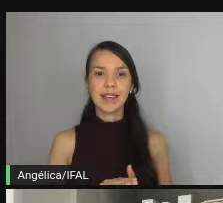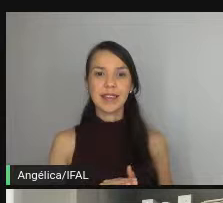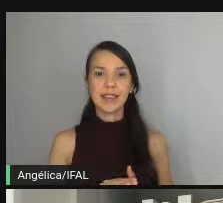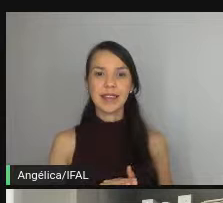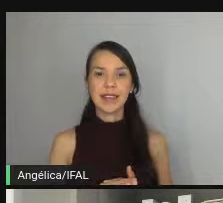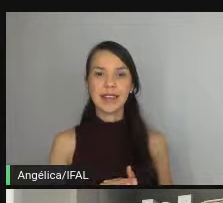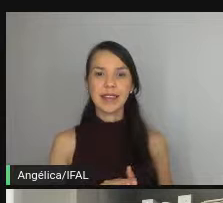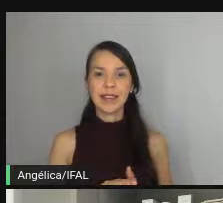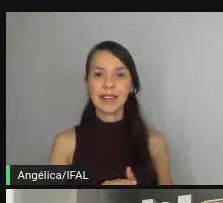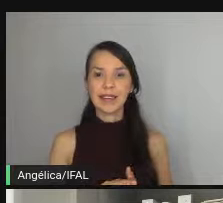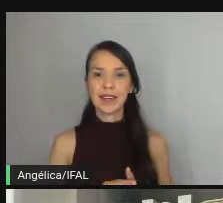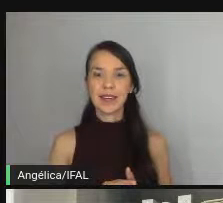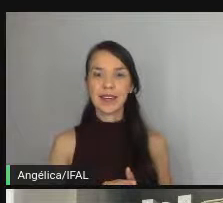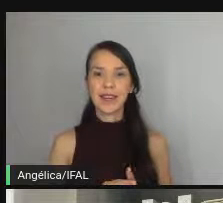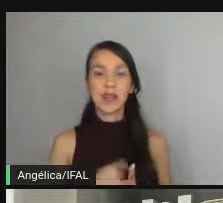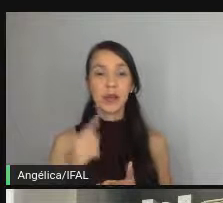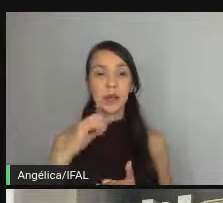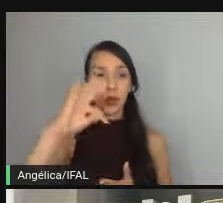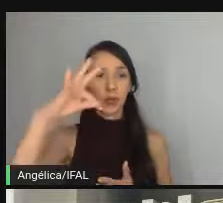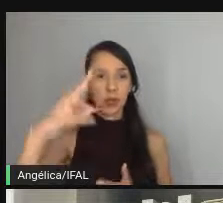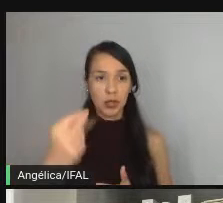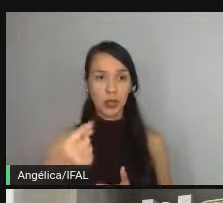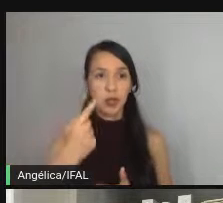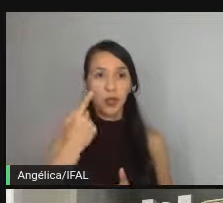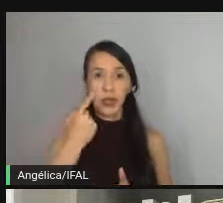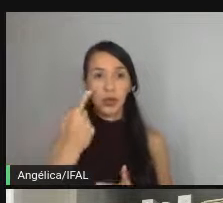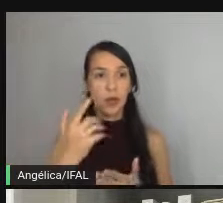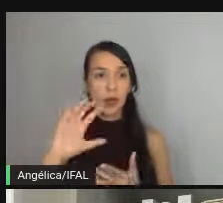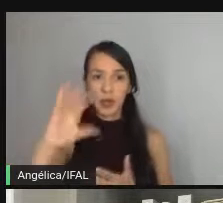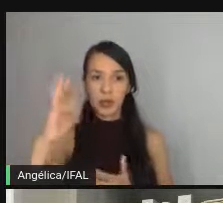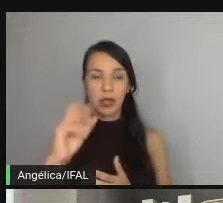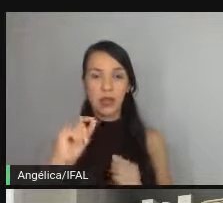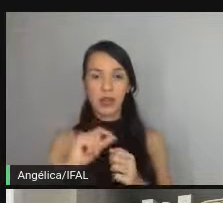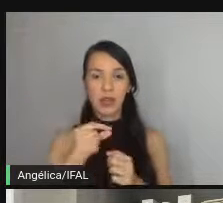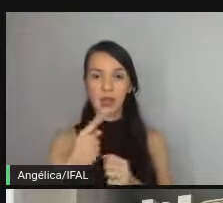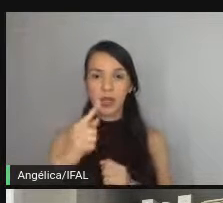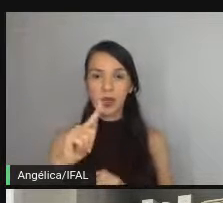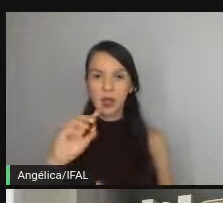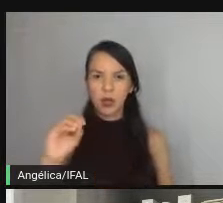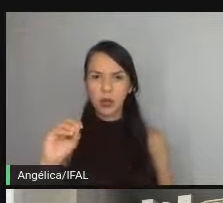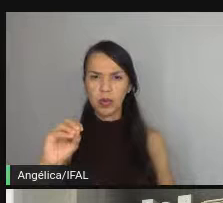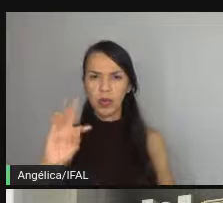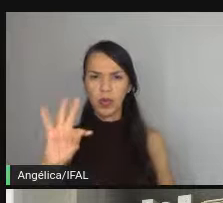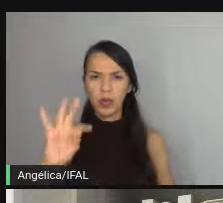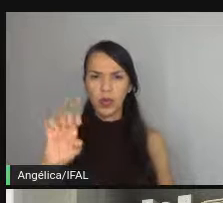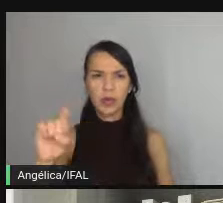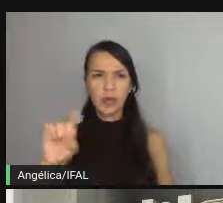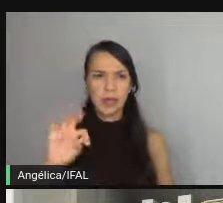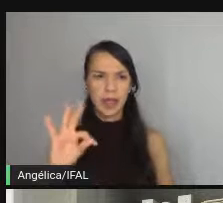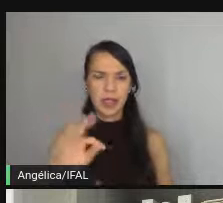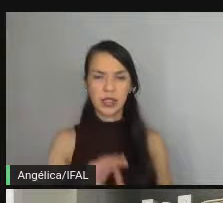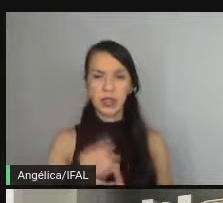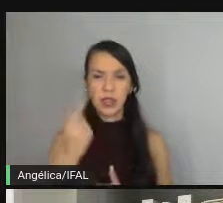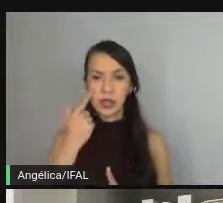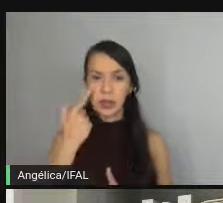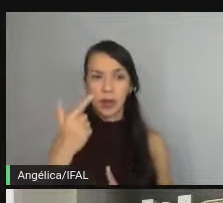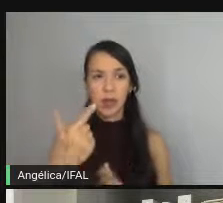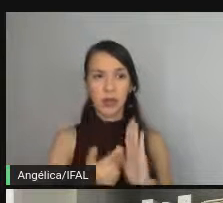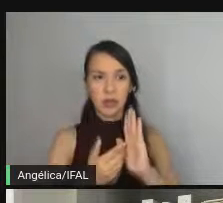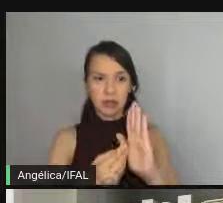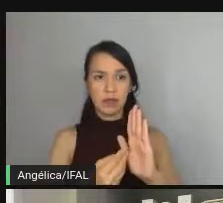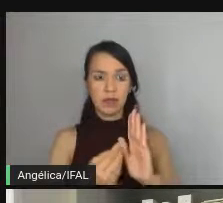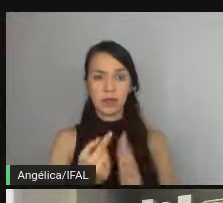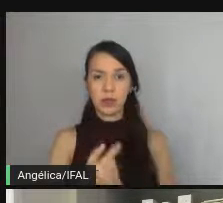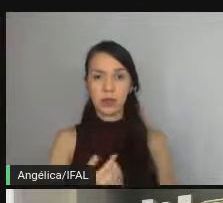agora eu vou botar porque quando ele passa tudo ele não mostra os casos né então vou rodar um go test menos v go test menos v aqui só pra mostrar os casos